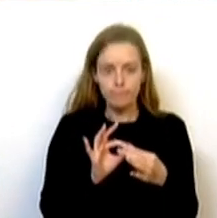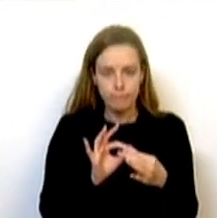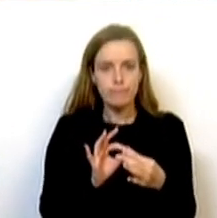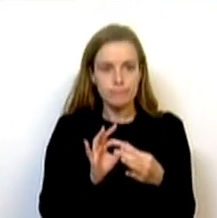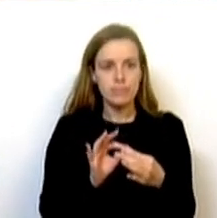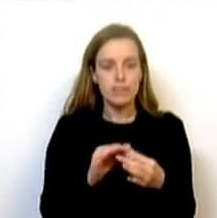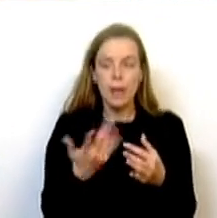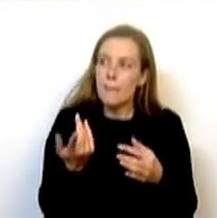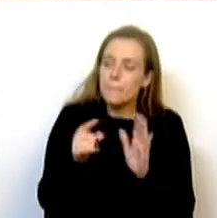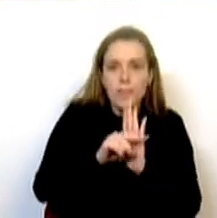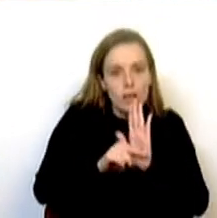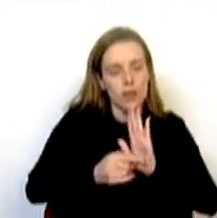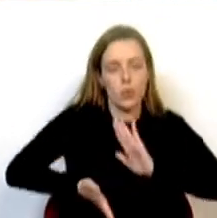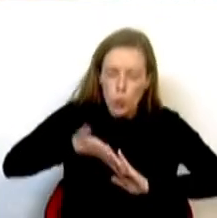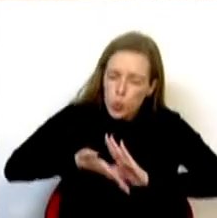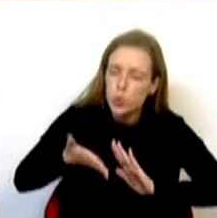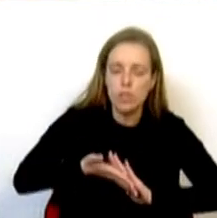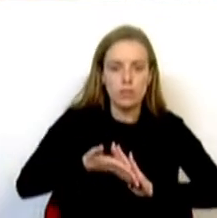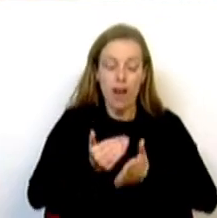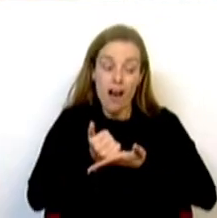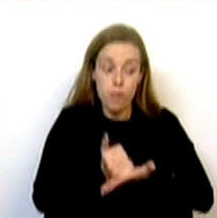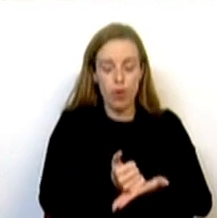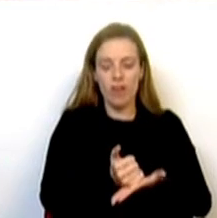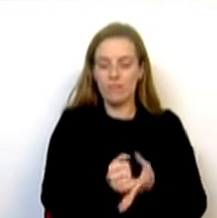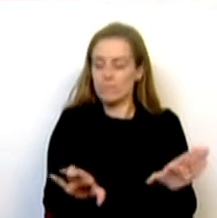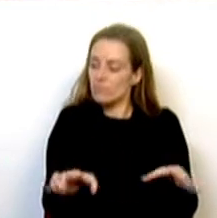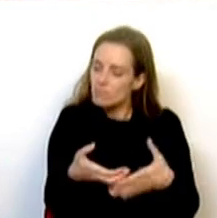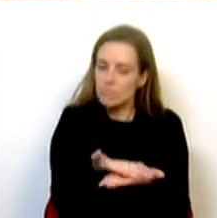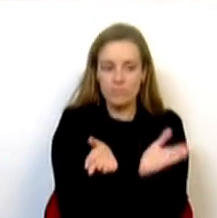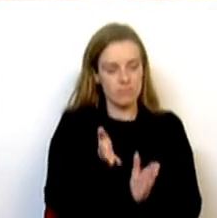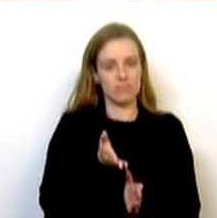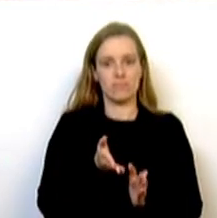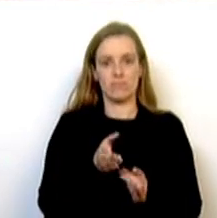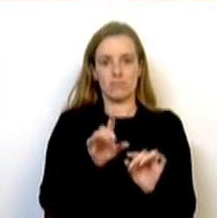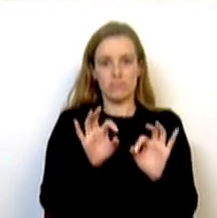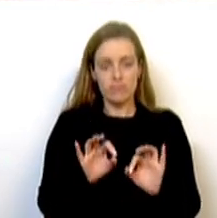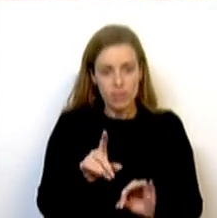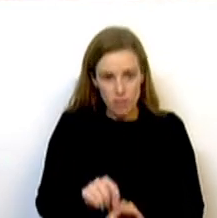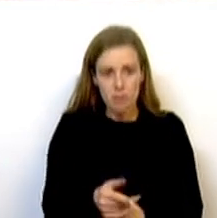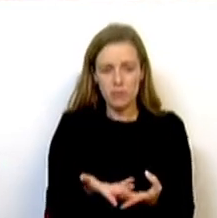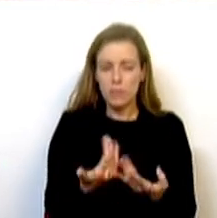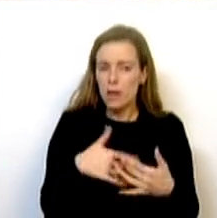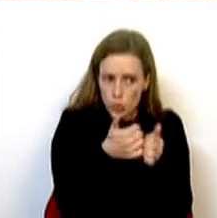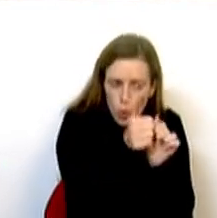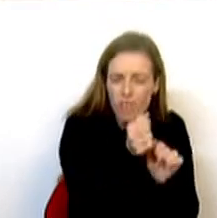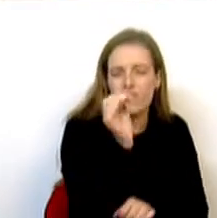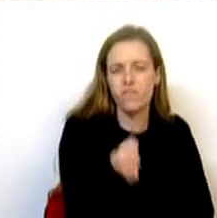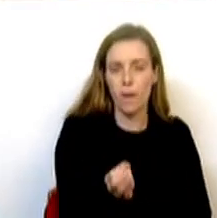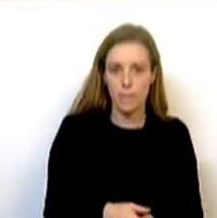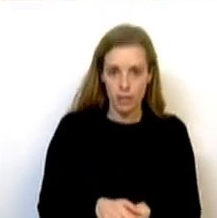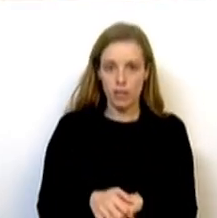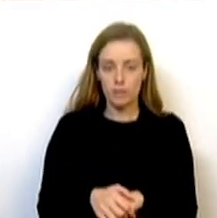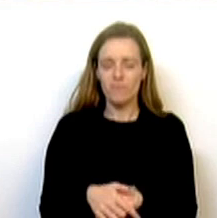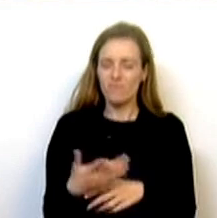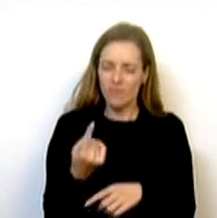para apoiar aspectos que são intimamente conjunturais. Mas não vale a pena escondermos. Há elementos